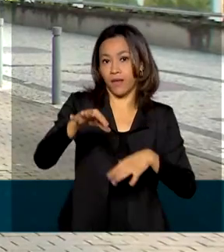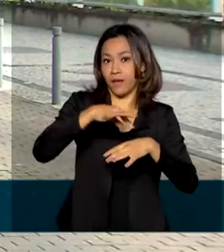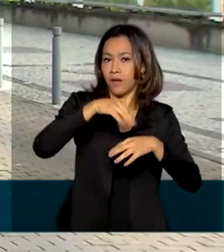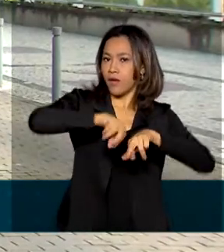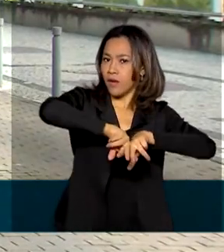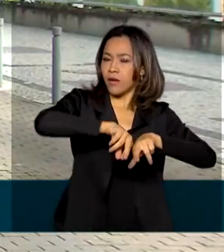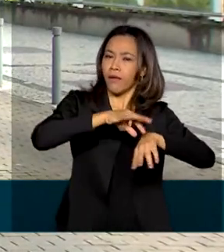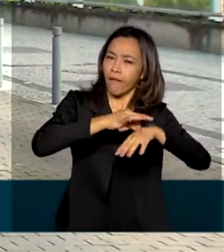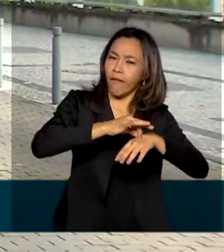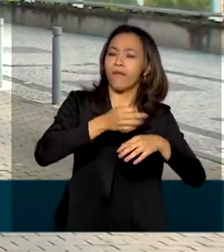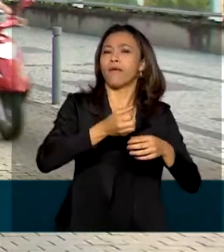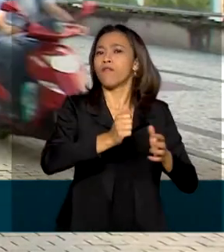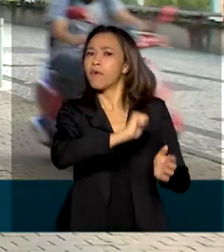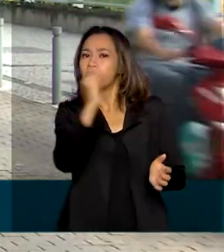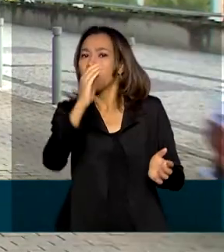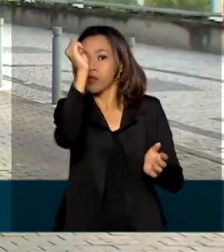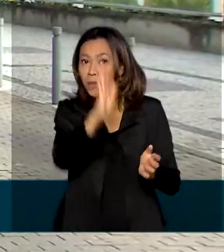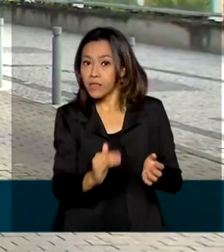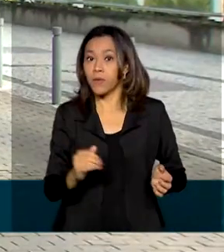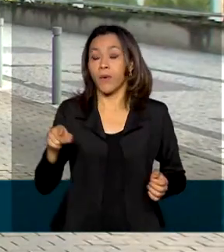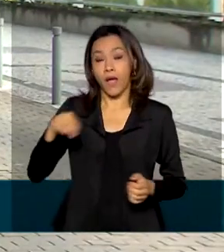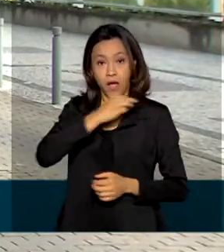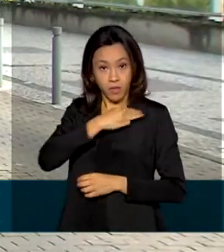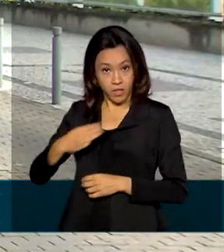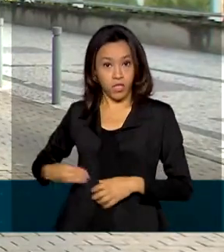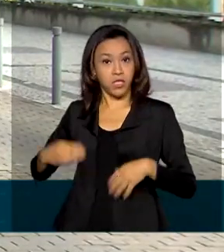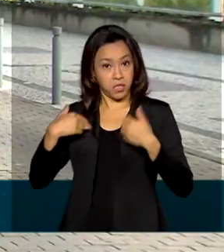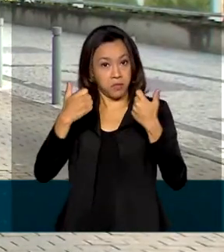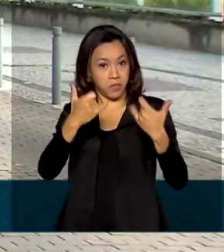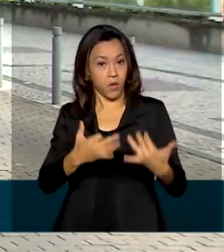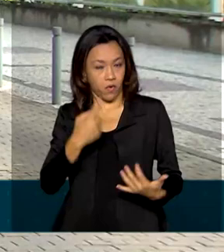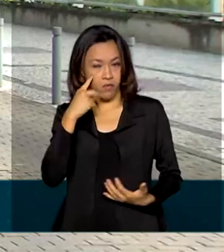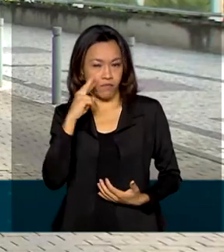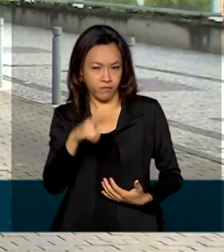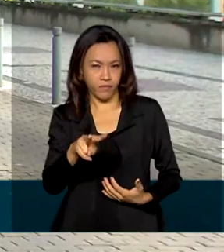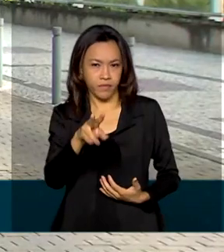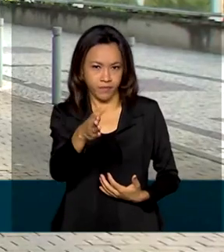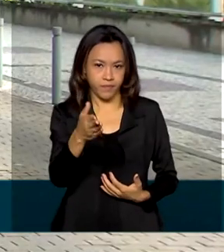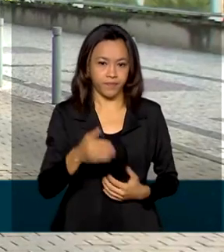Pecuária e Abastecimento, Tereza Cristina, comentou o resultado. Vamos ver.